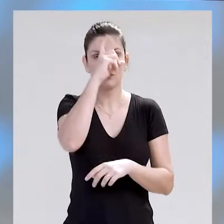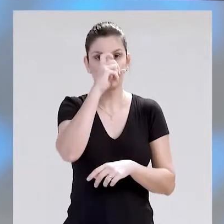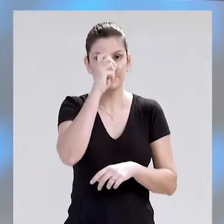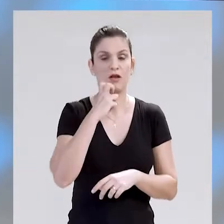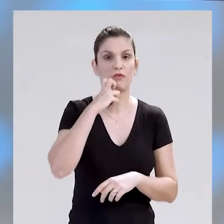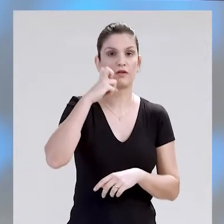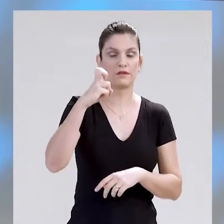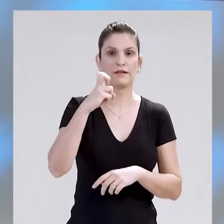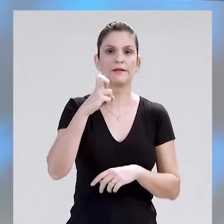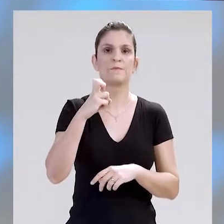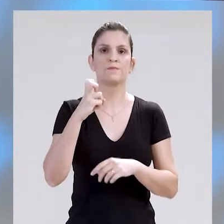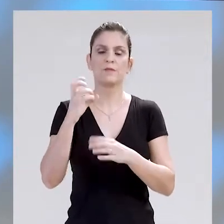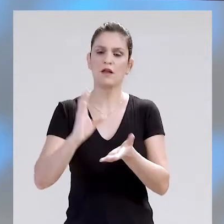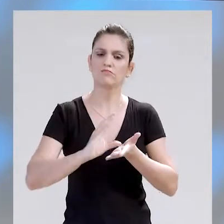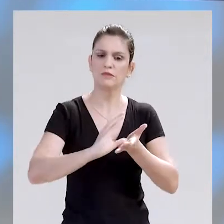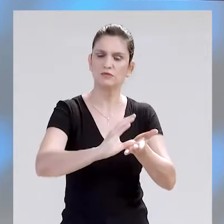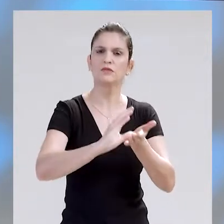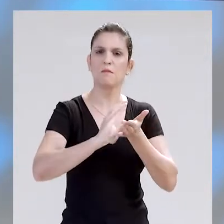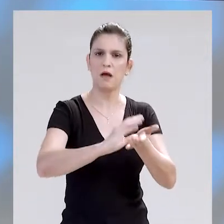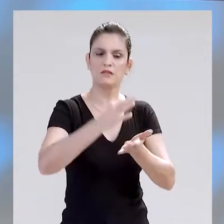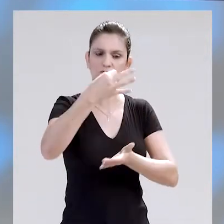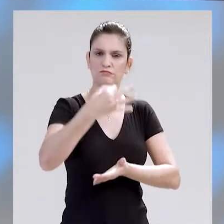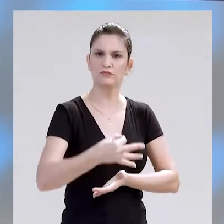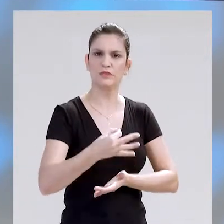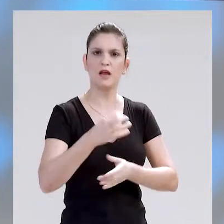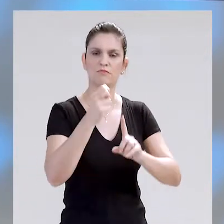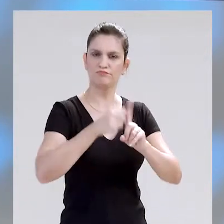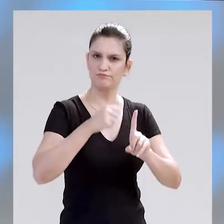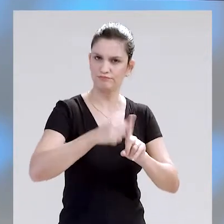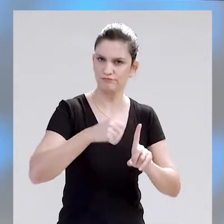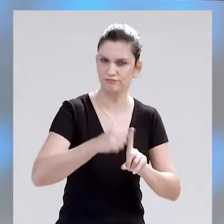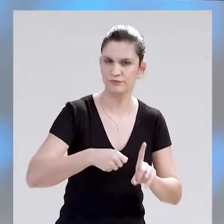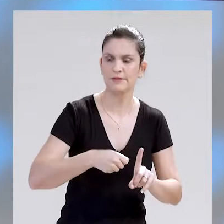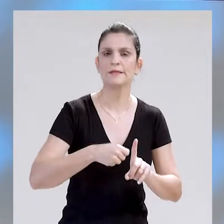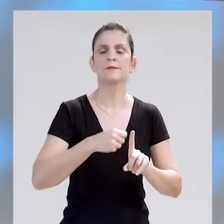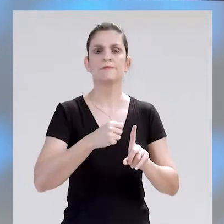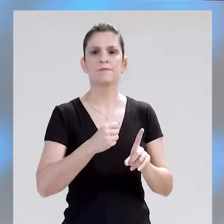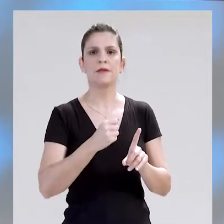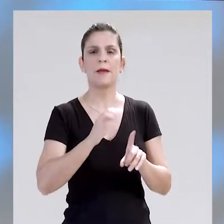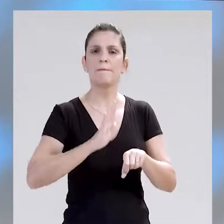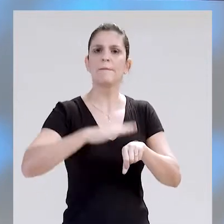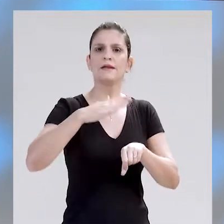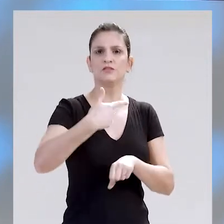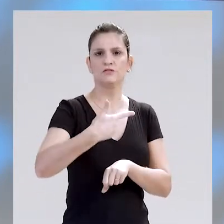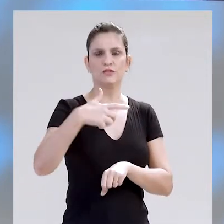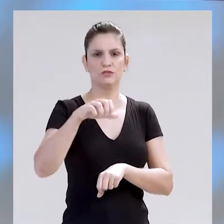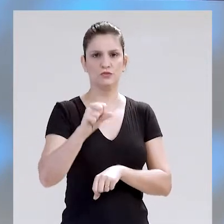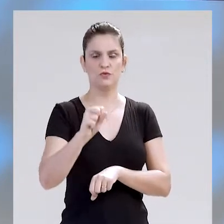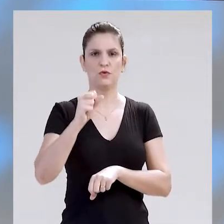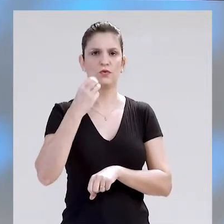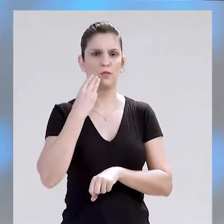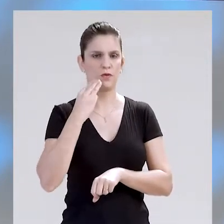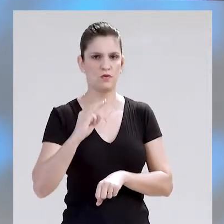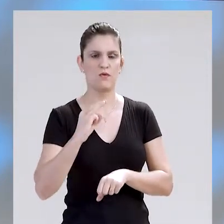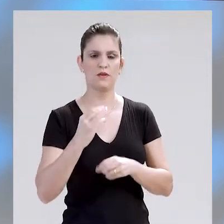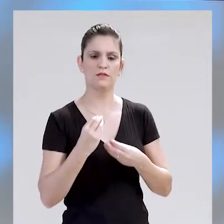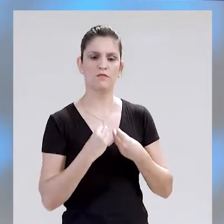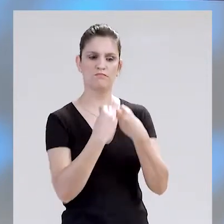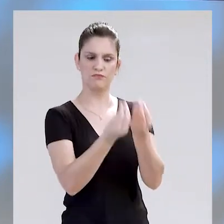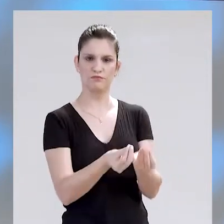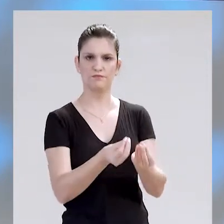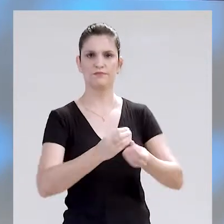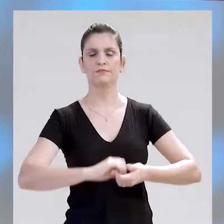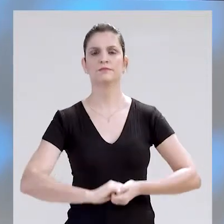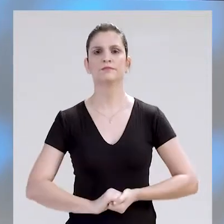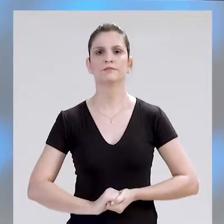enfrentadas pela Santa Casa, o secretário garantiu que os repasses estão em dia. Até agora foram liberados mais de 28